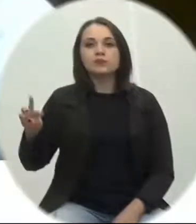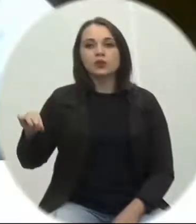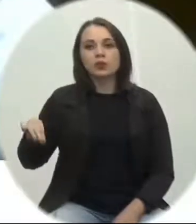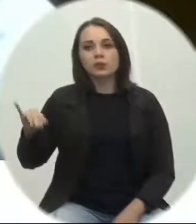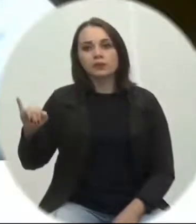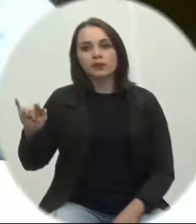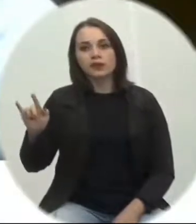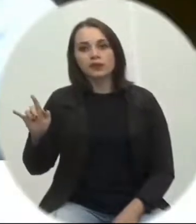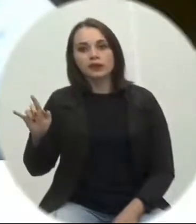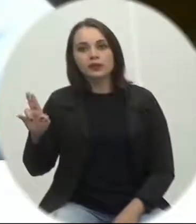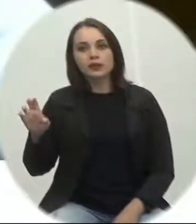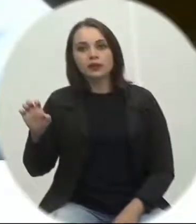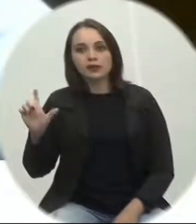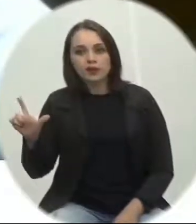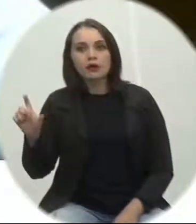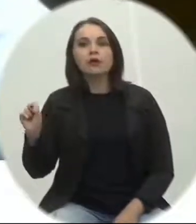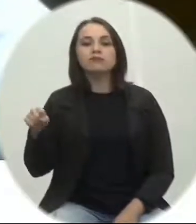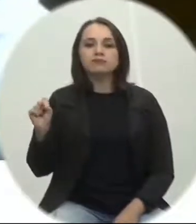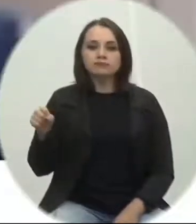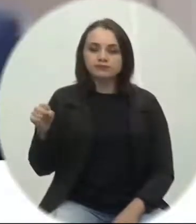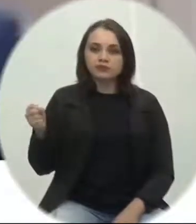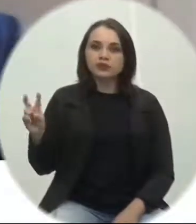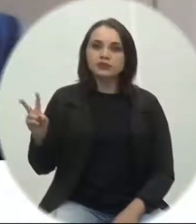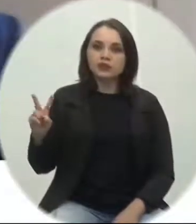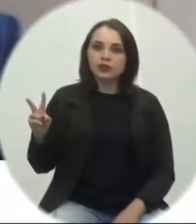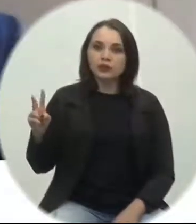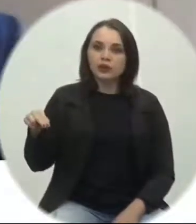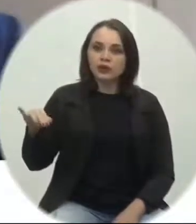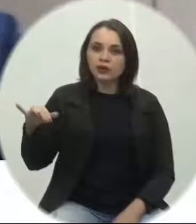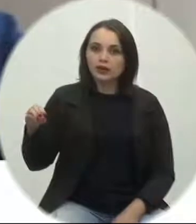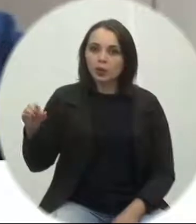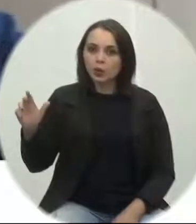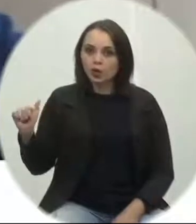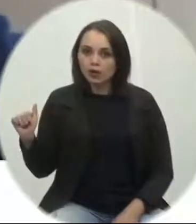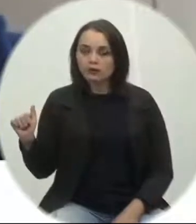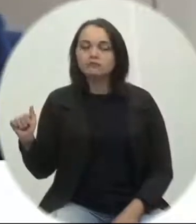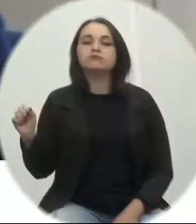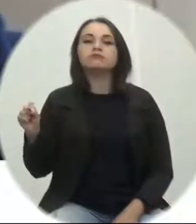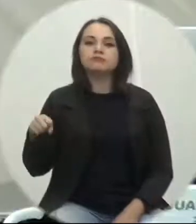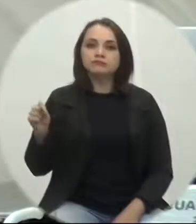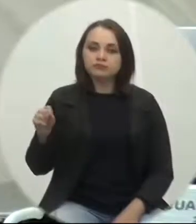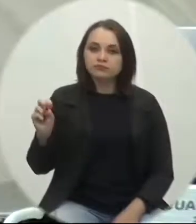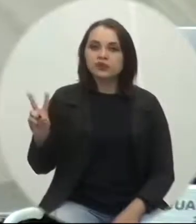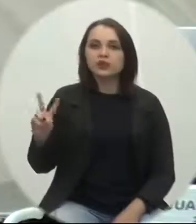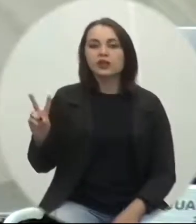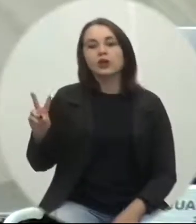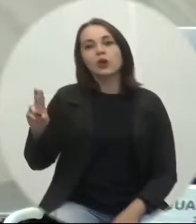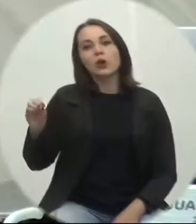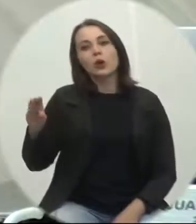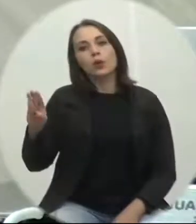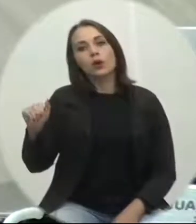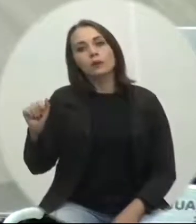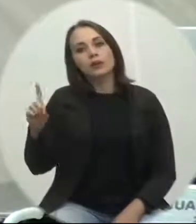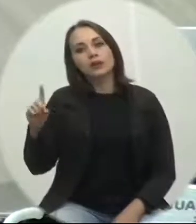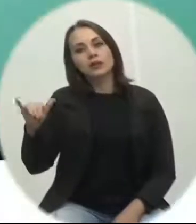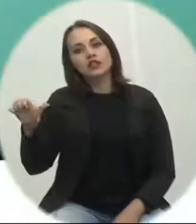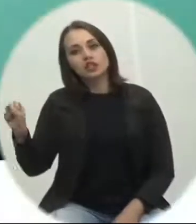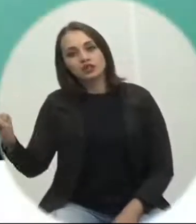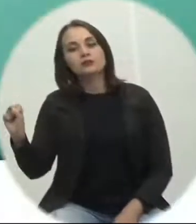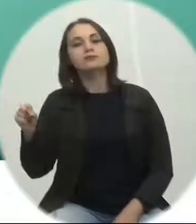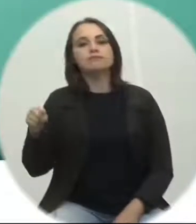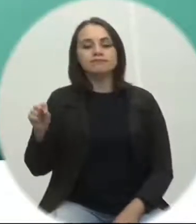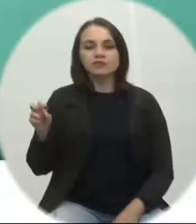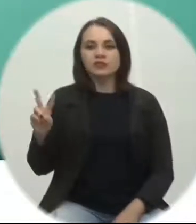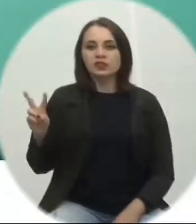Pierini a favor a favor vereador Nicola Martins adorado a favor vereador Obadias a favor